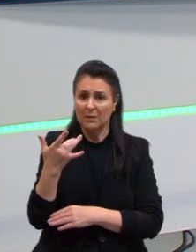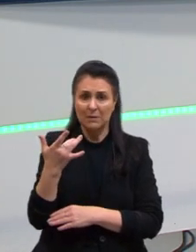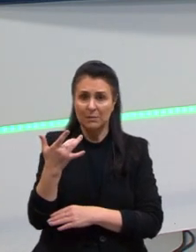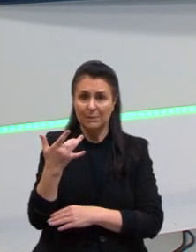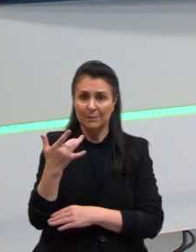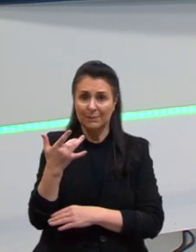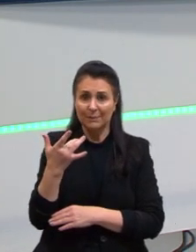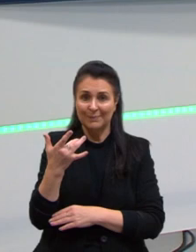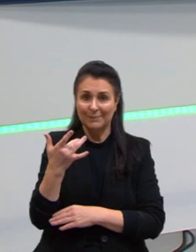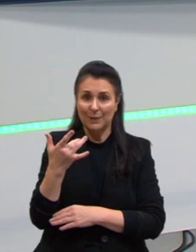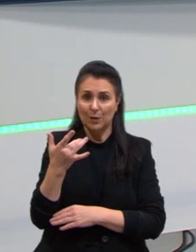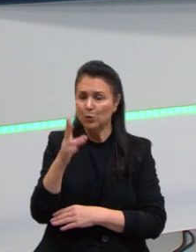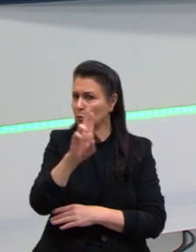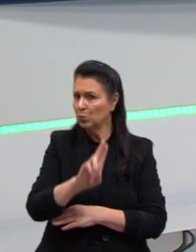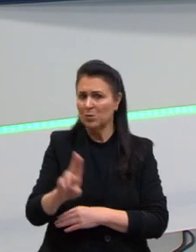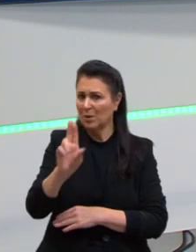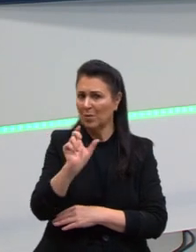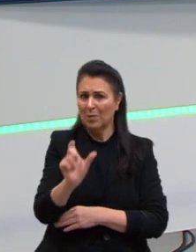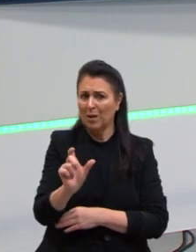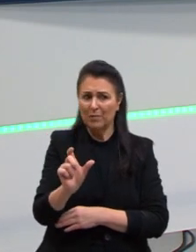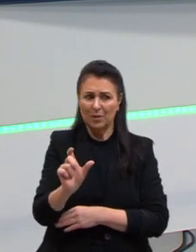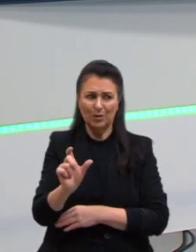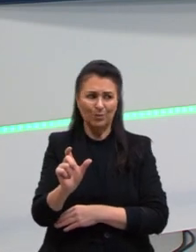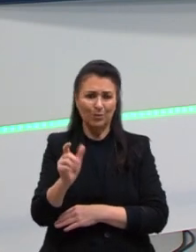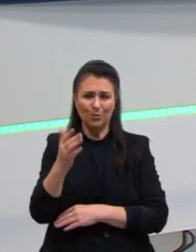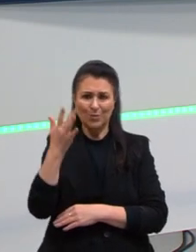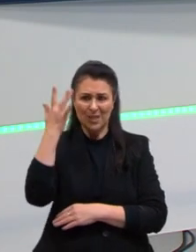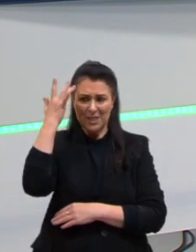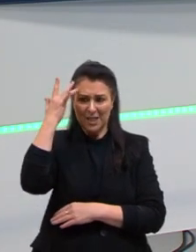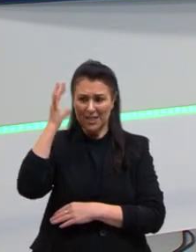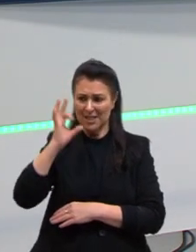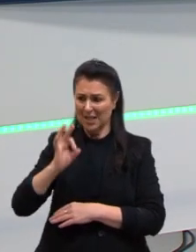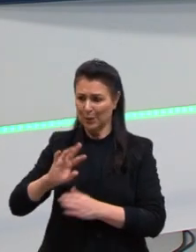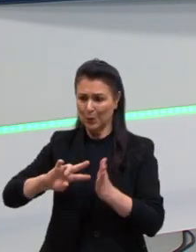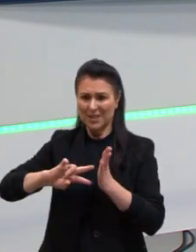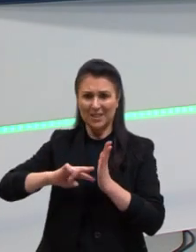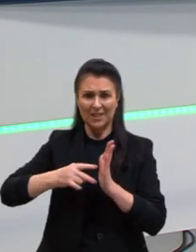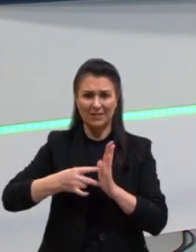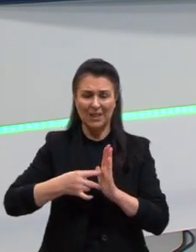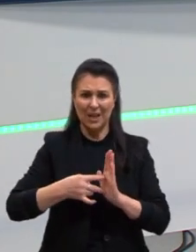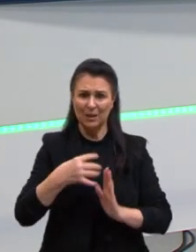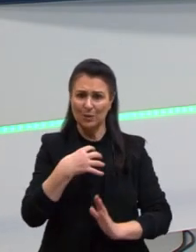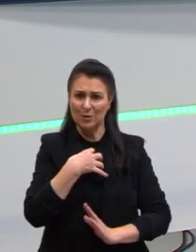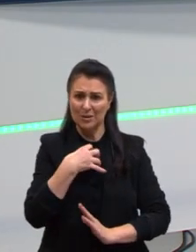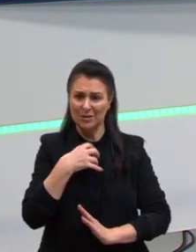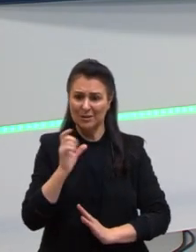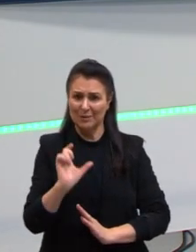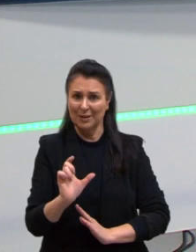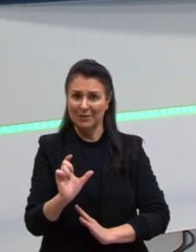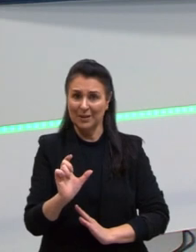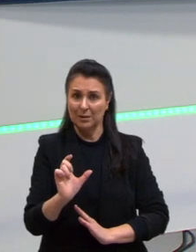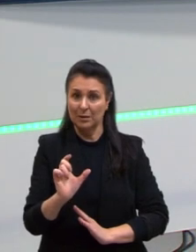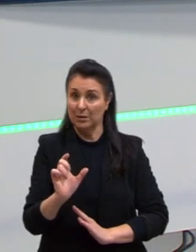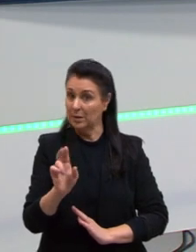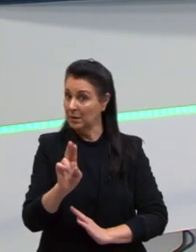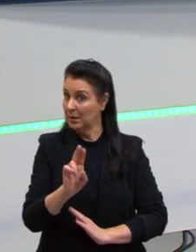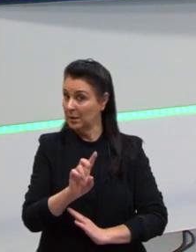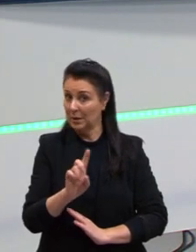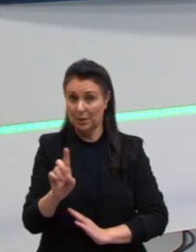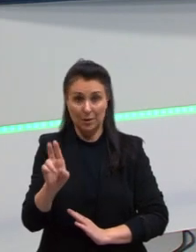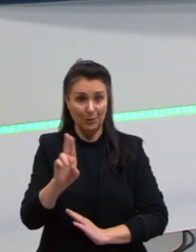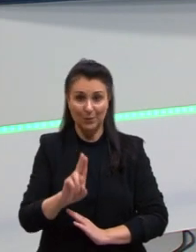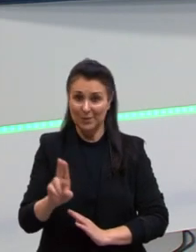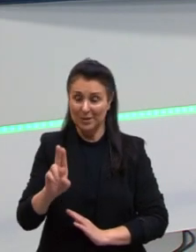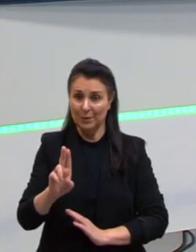do que eu pegar uma palavra que eu não tenho o hábito de usar e que eu não tenho certeza absoluta sobre o significado dela. Então, os